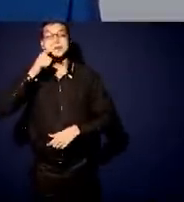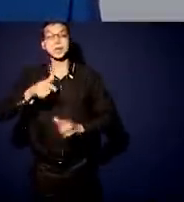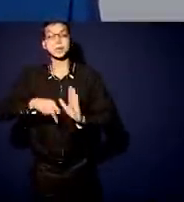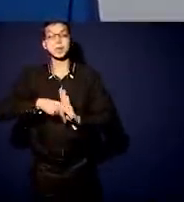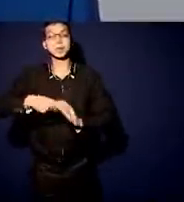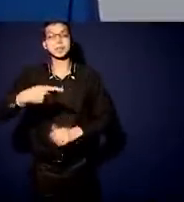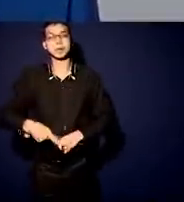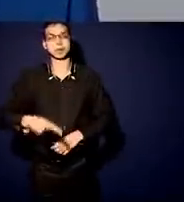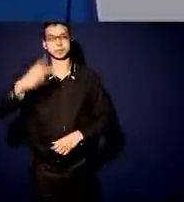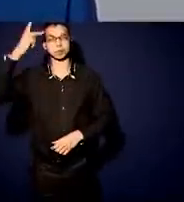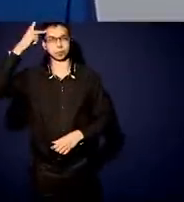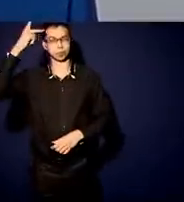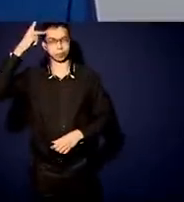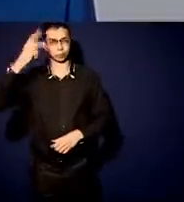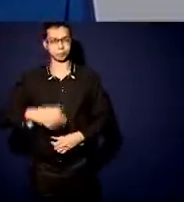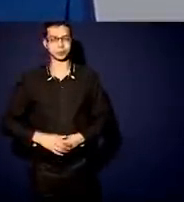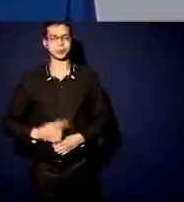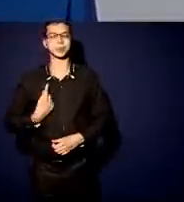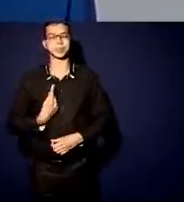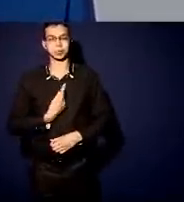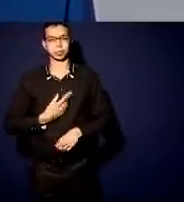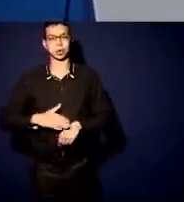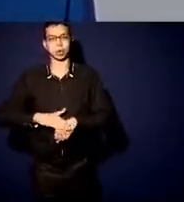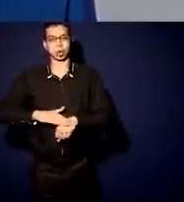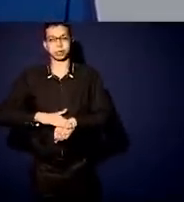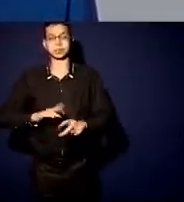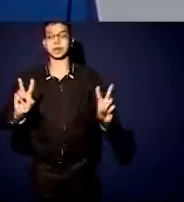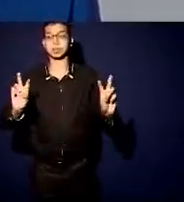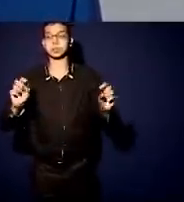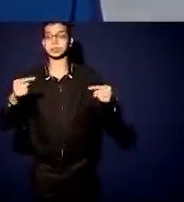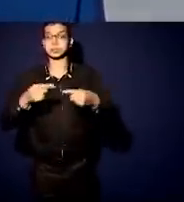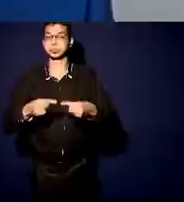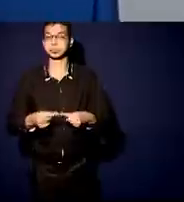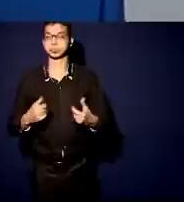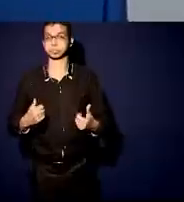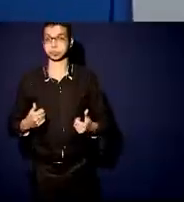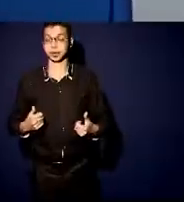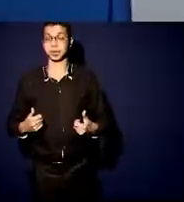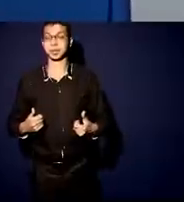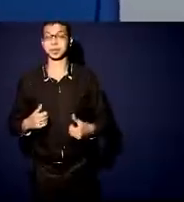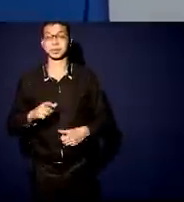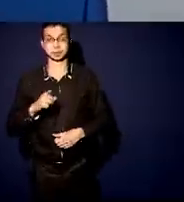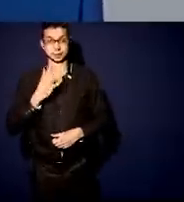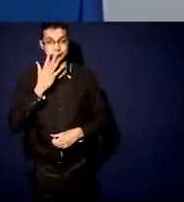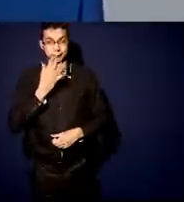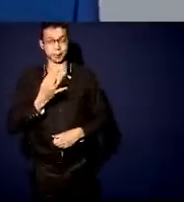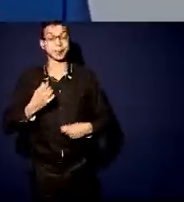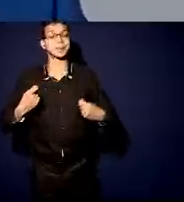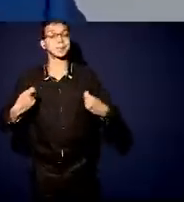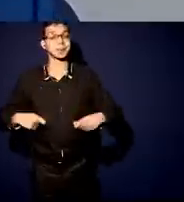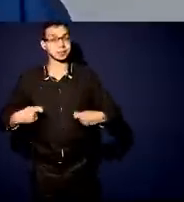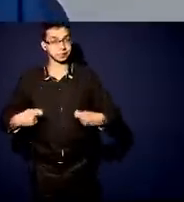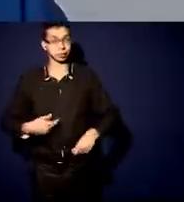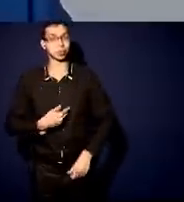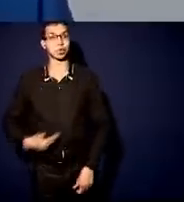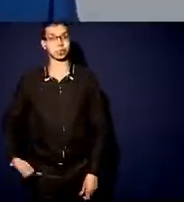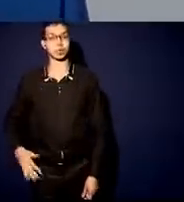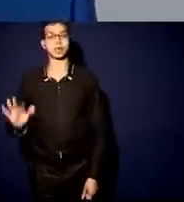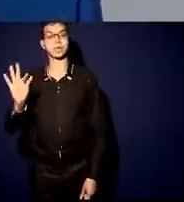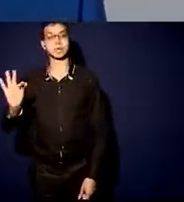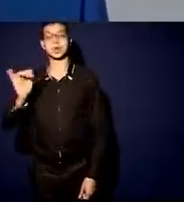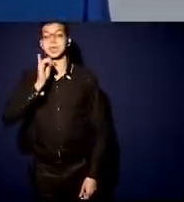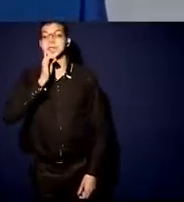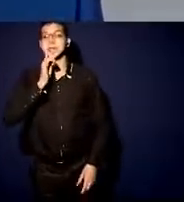Paulo. Então, vamos conversar naquilo que é convergente. Observe, é necessário o apoio do governo federal, por exemplo, na política de